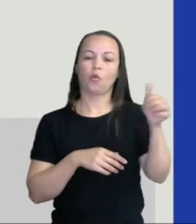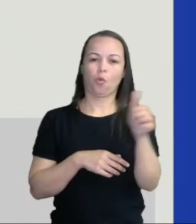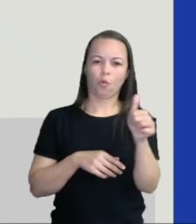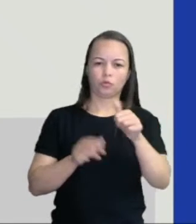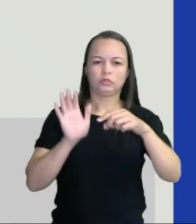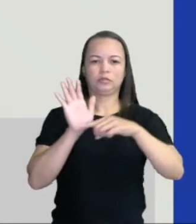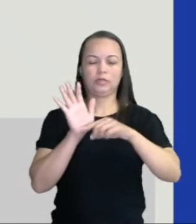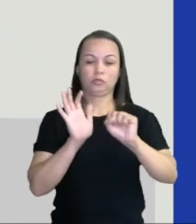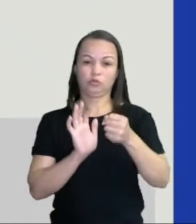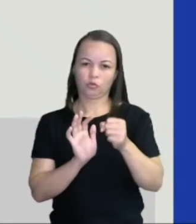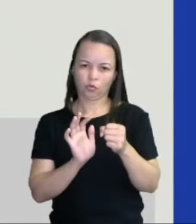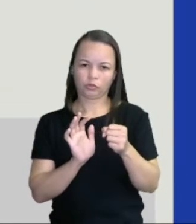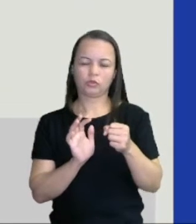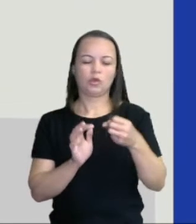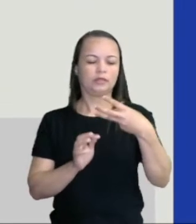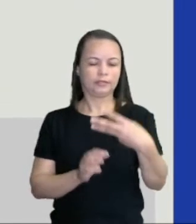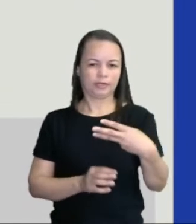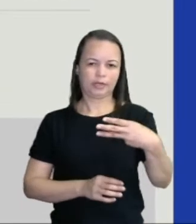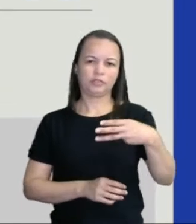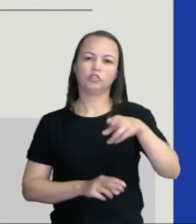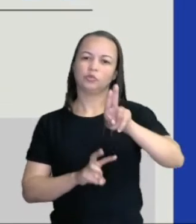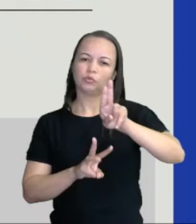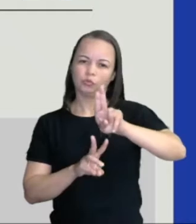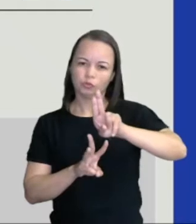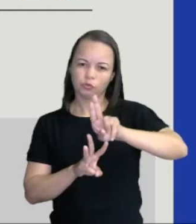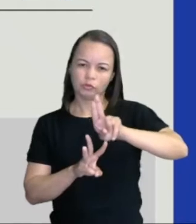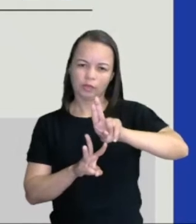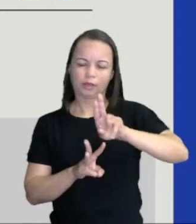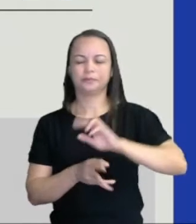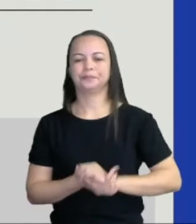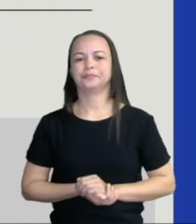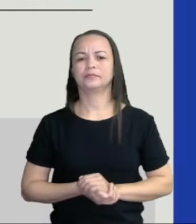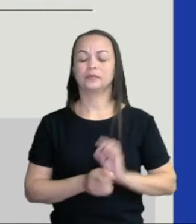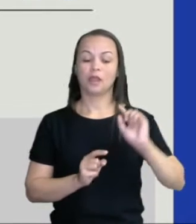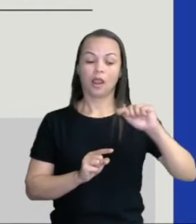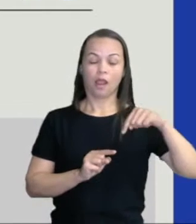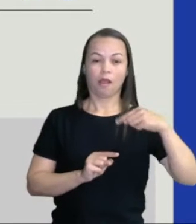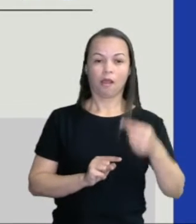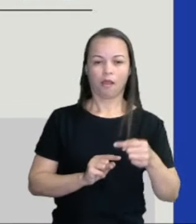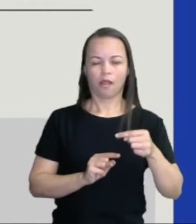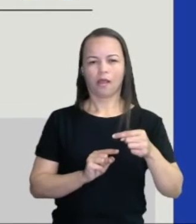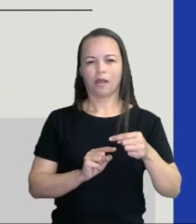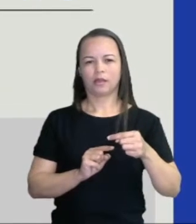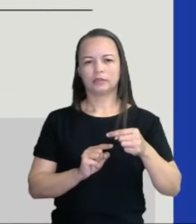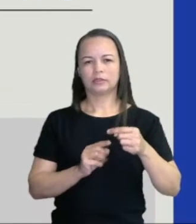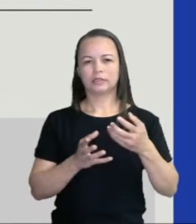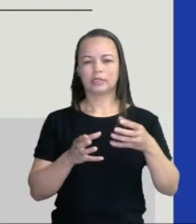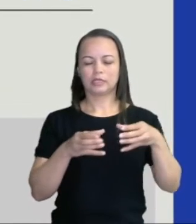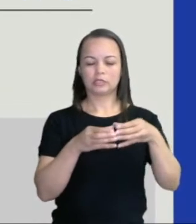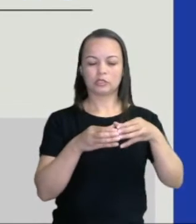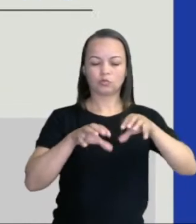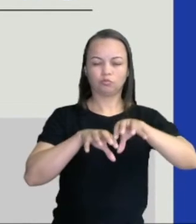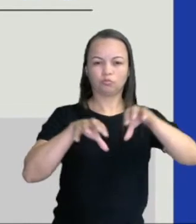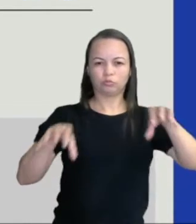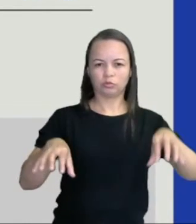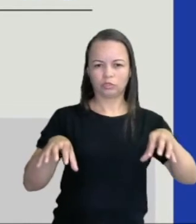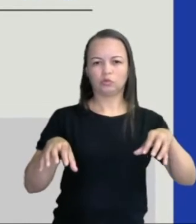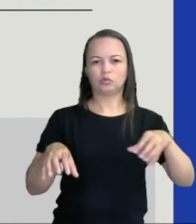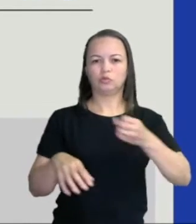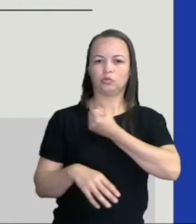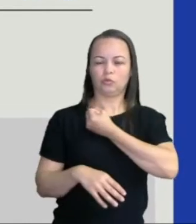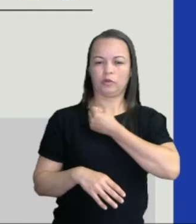8, restando assim 3 unidades. E após desagrupar uma dezena do número 41,